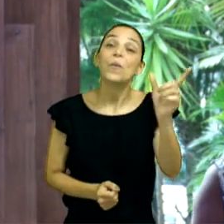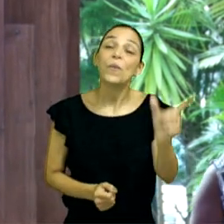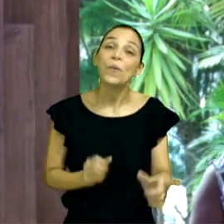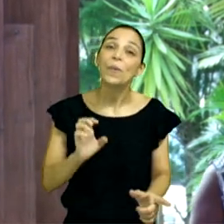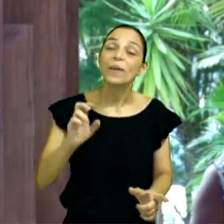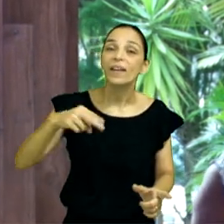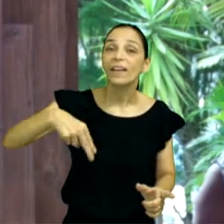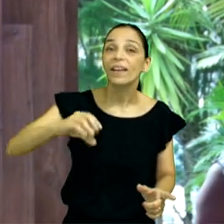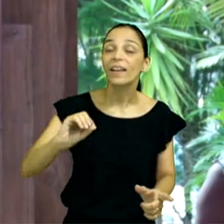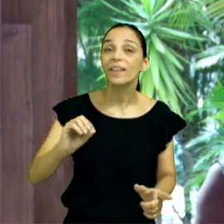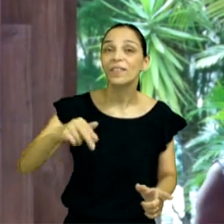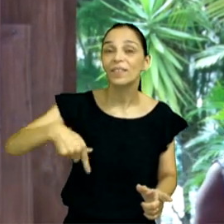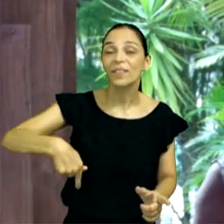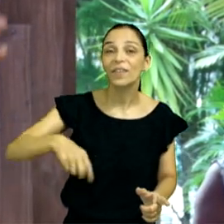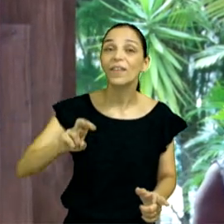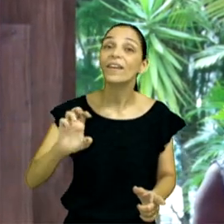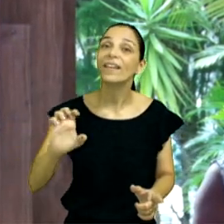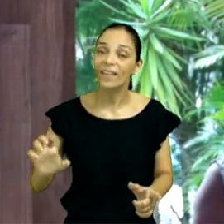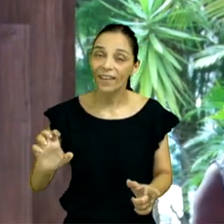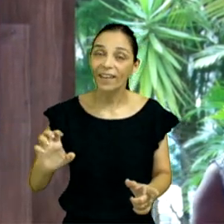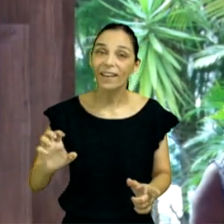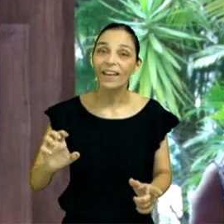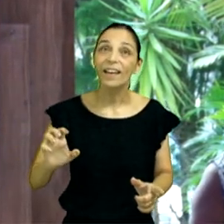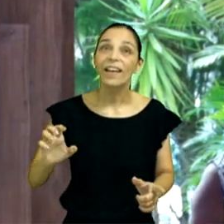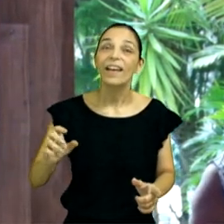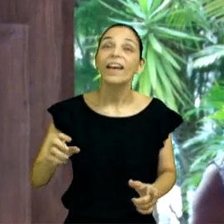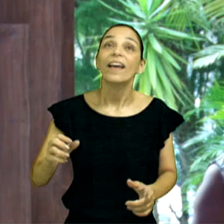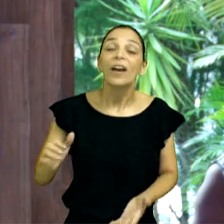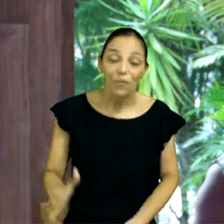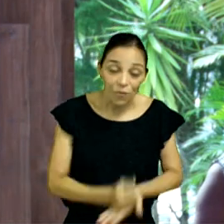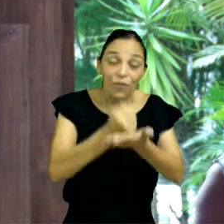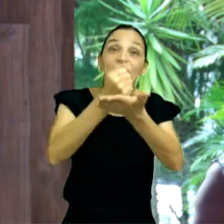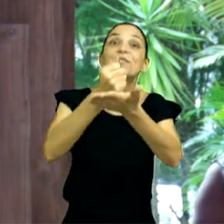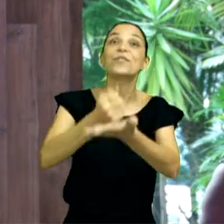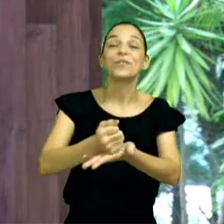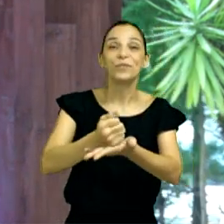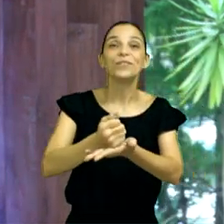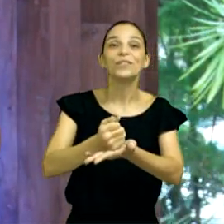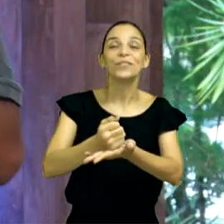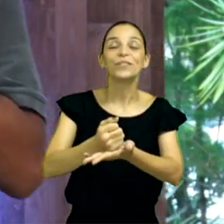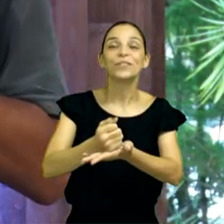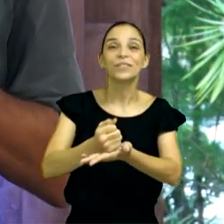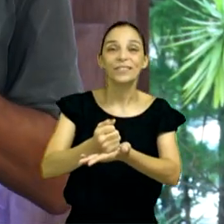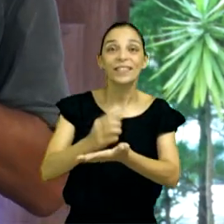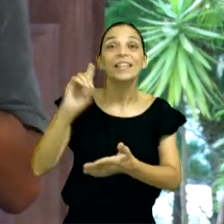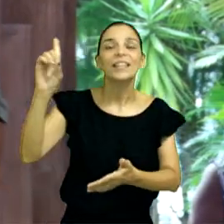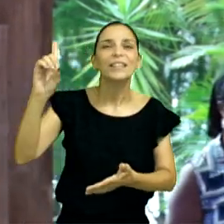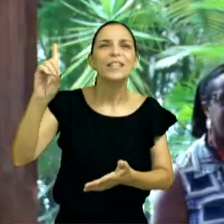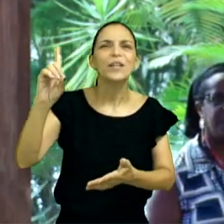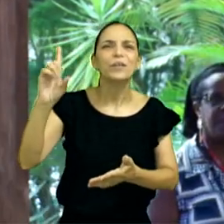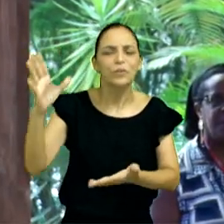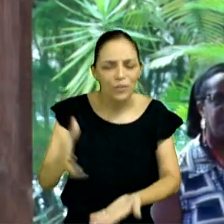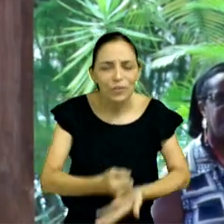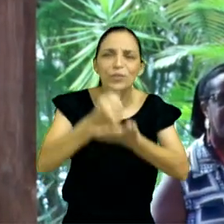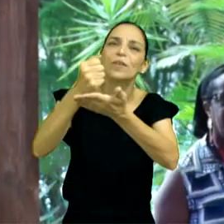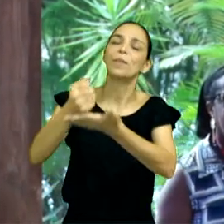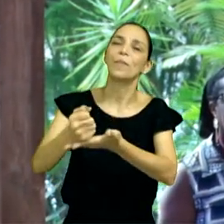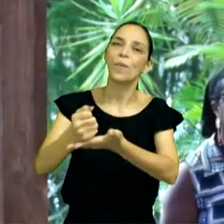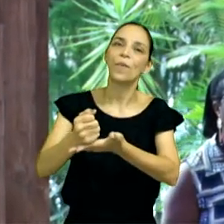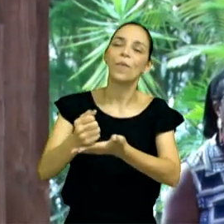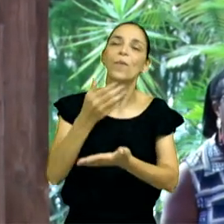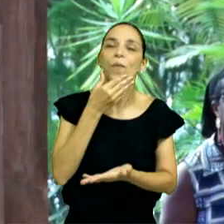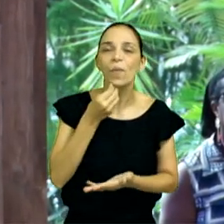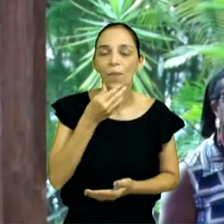E olha que viveu 365 anos, se não me engano, foi? Bastante. Aí, Deus falou, vem para a ajuda de mim aqui, porque,